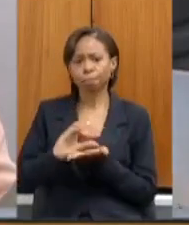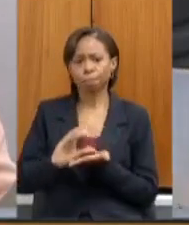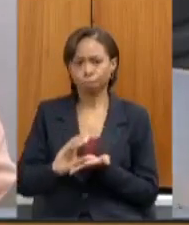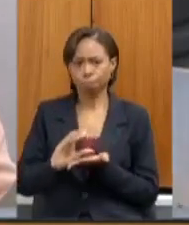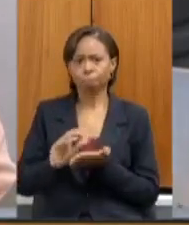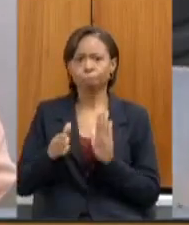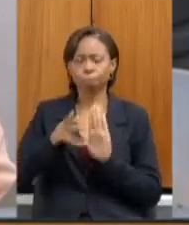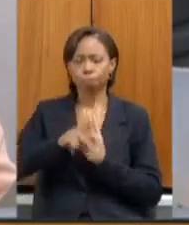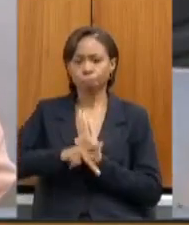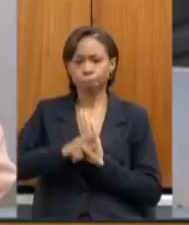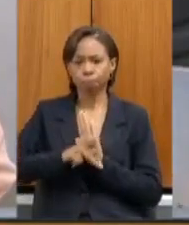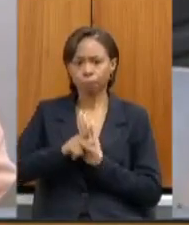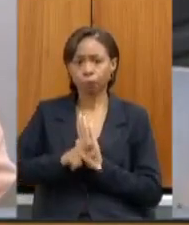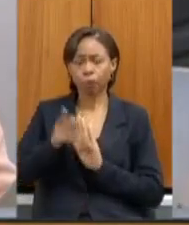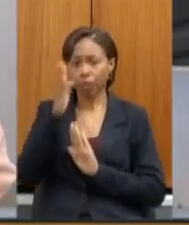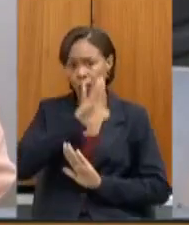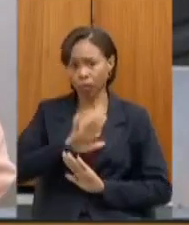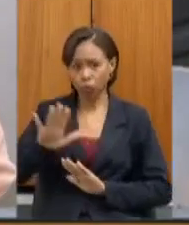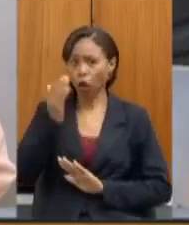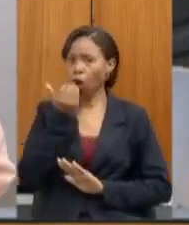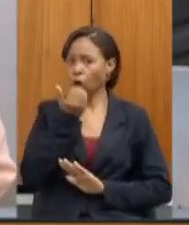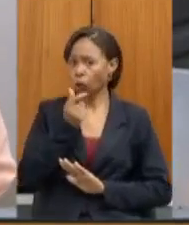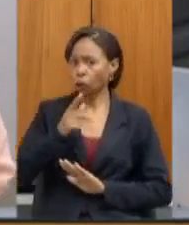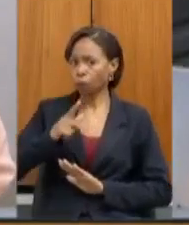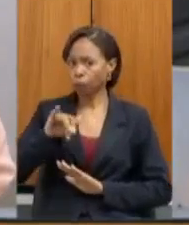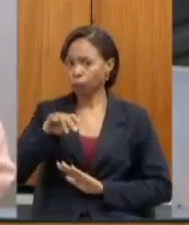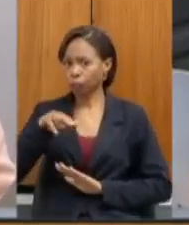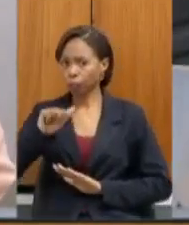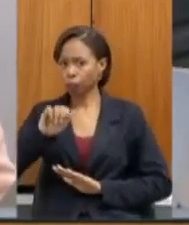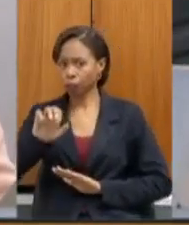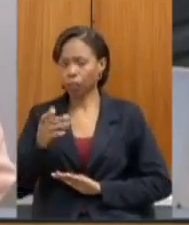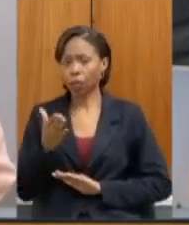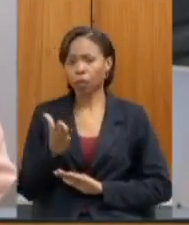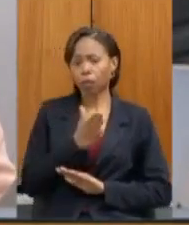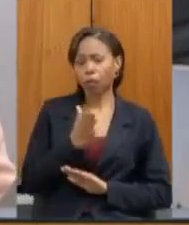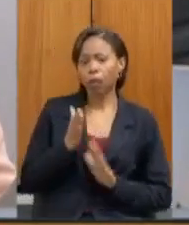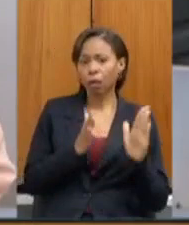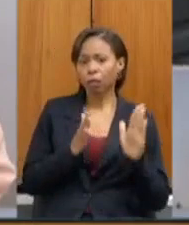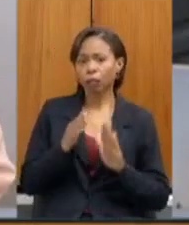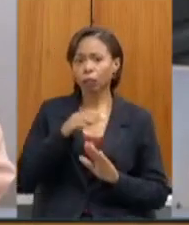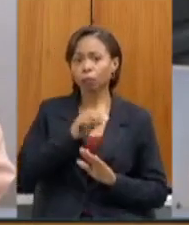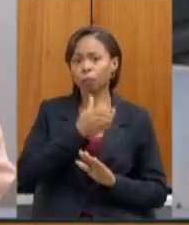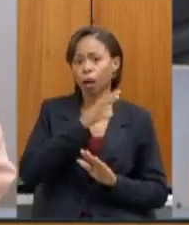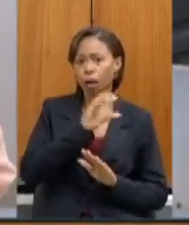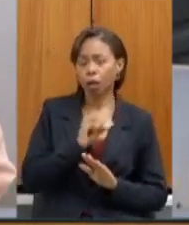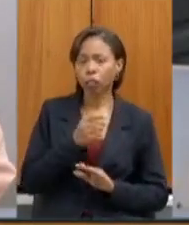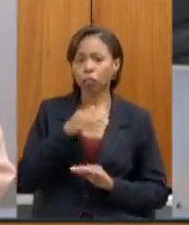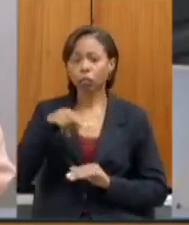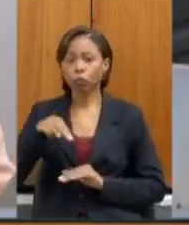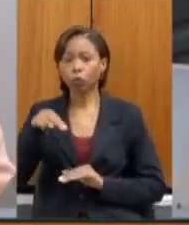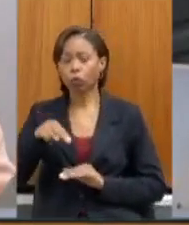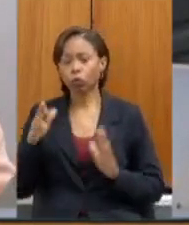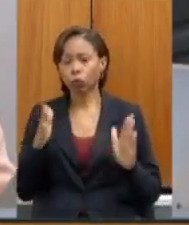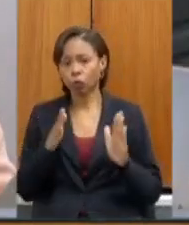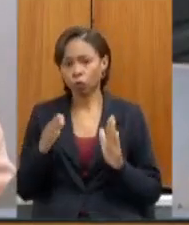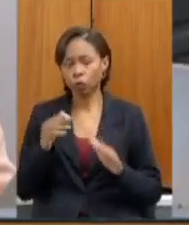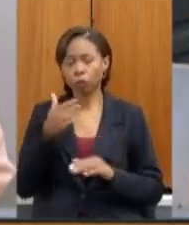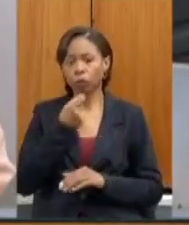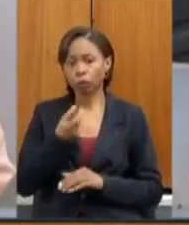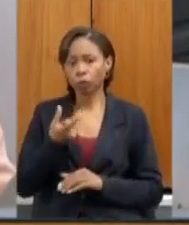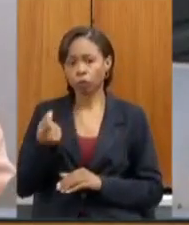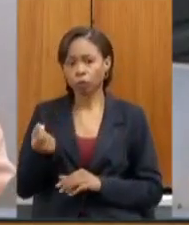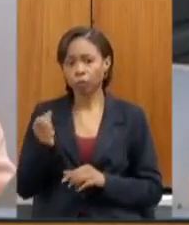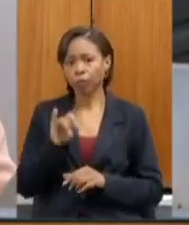do Programa Nacional de Alimentação Escolar PNAE entre março e novembro de 2020 considerando-se a aquisição de produtos da